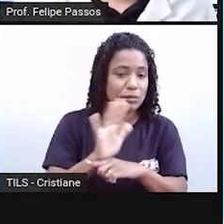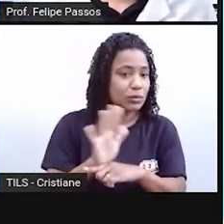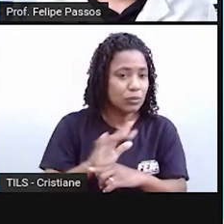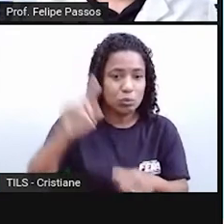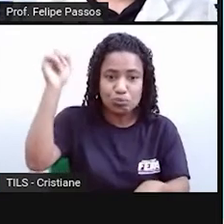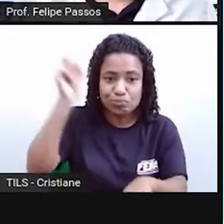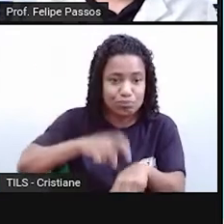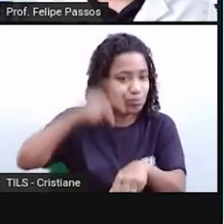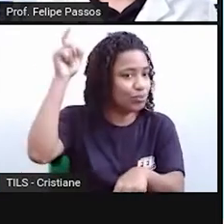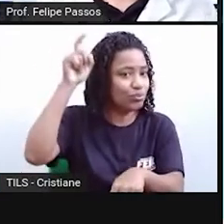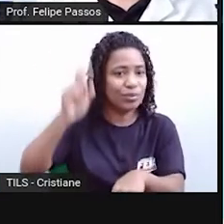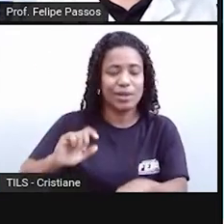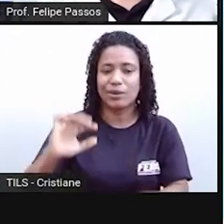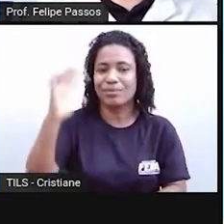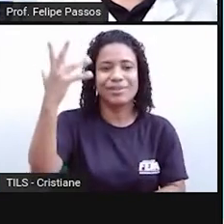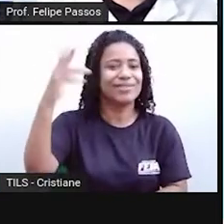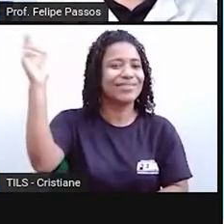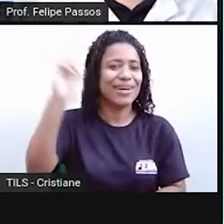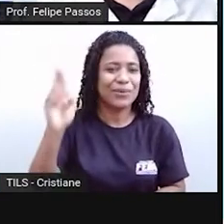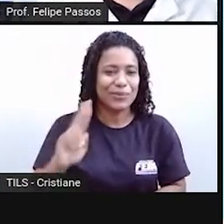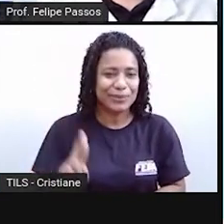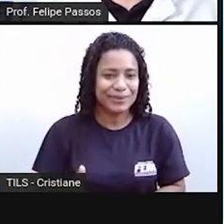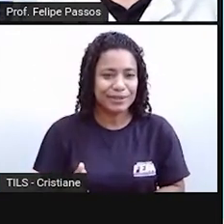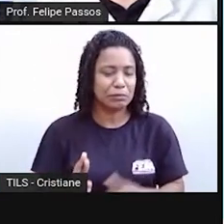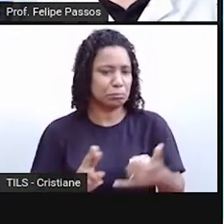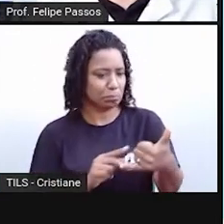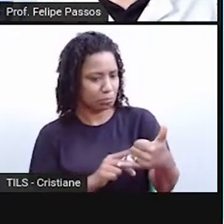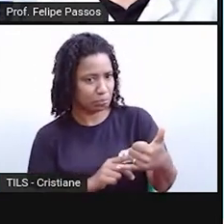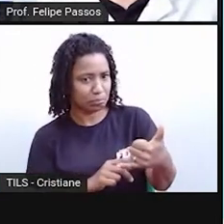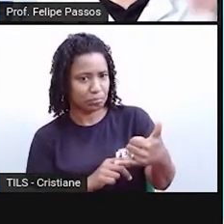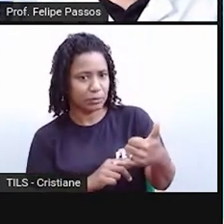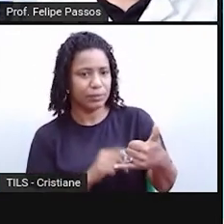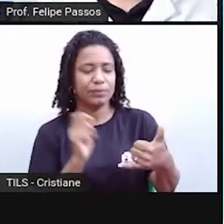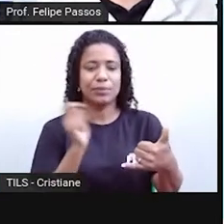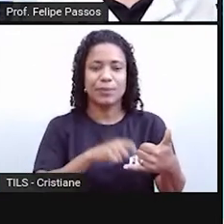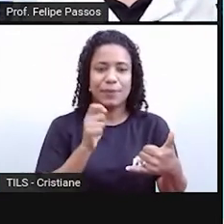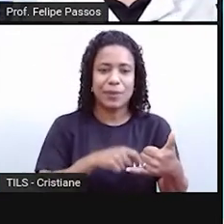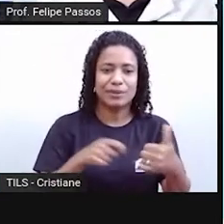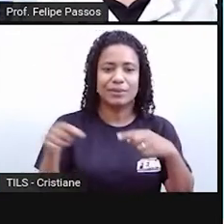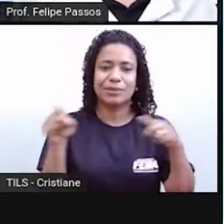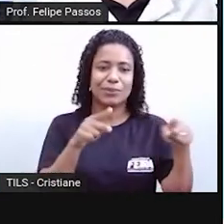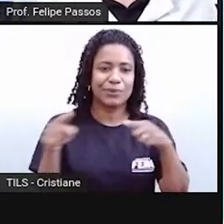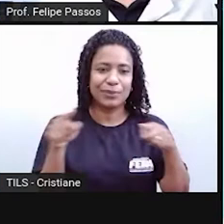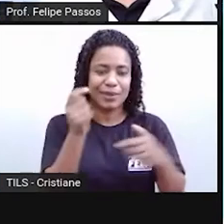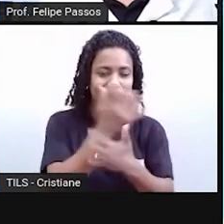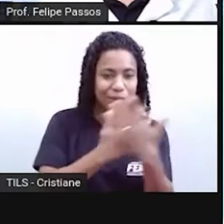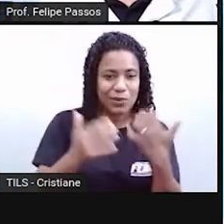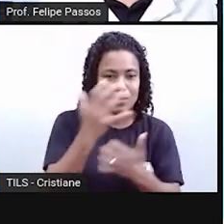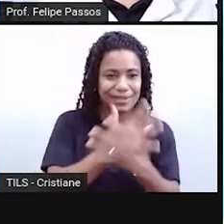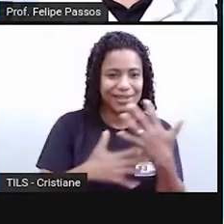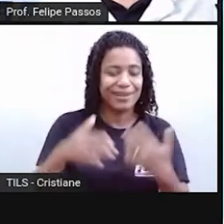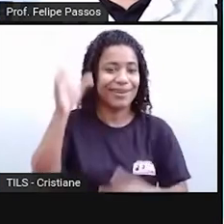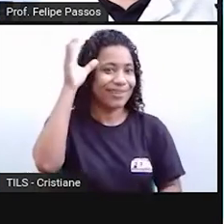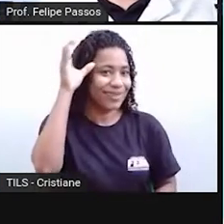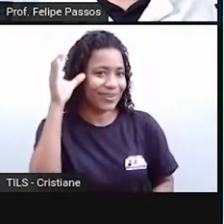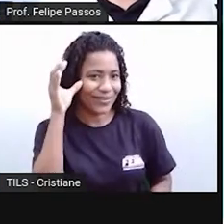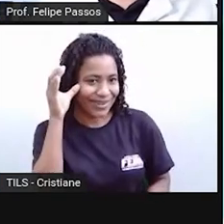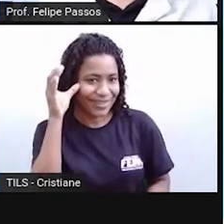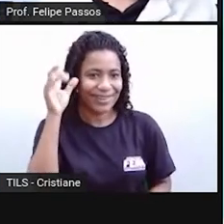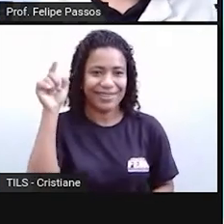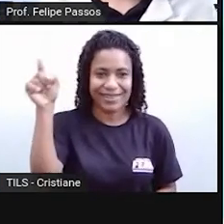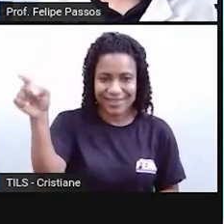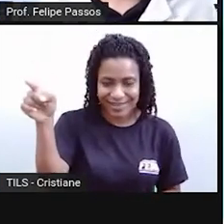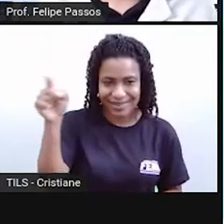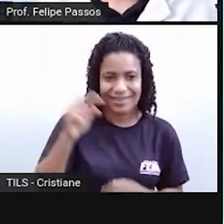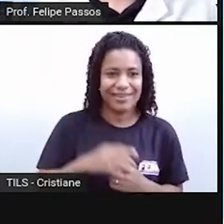Rússia, né? Você pode ver uma música que foi produzida lá na Coreia. Então, não tem o K-pop, que está